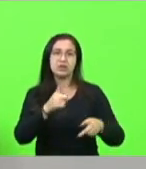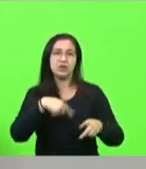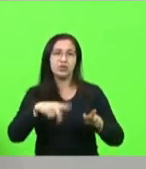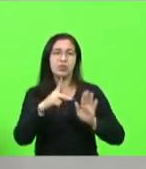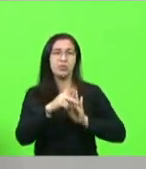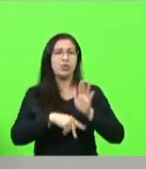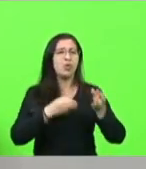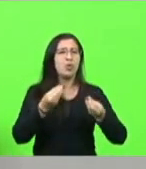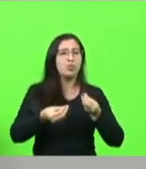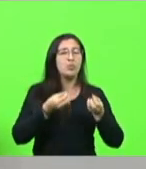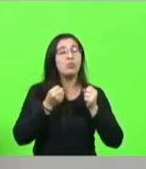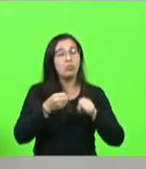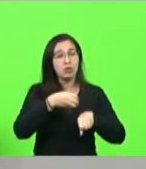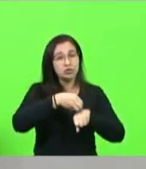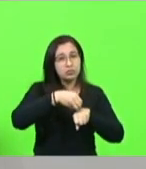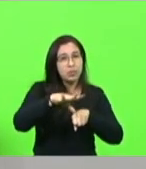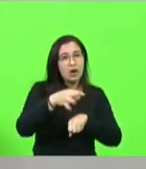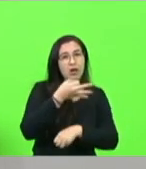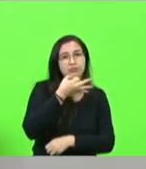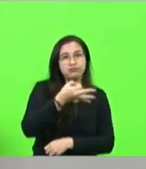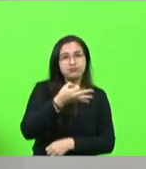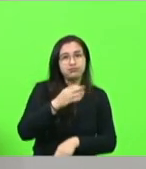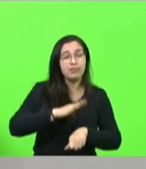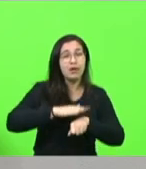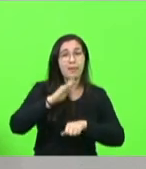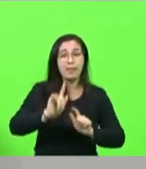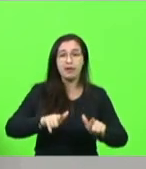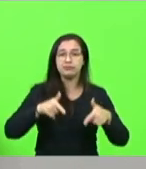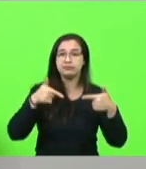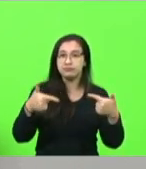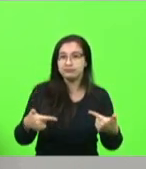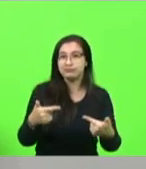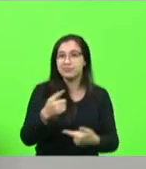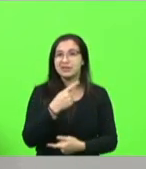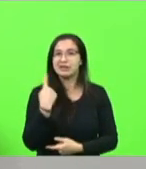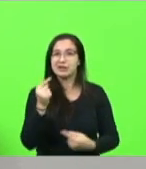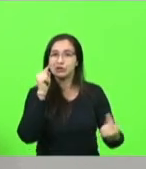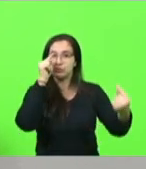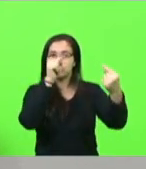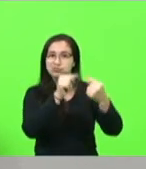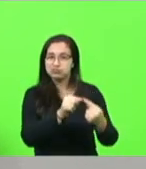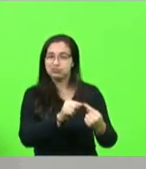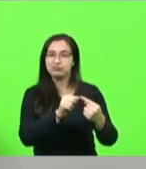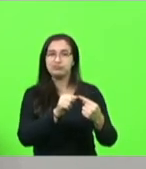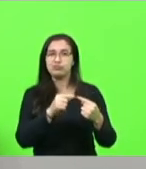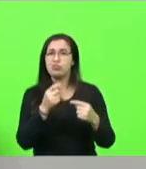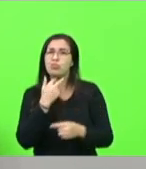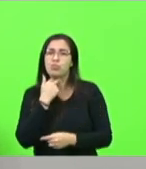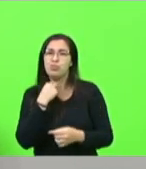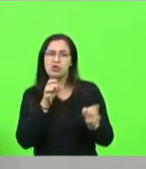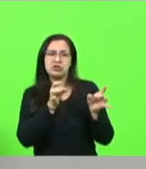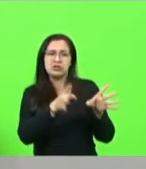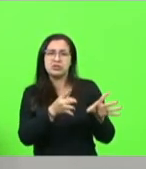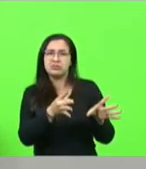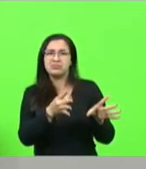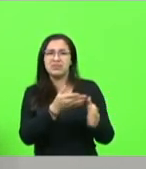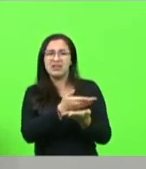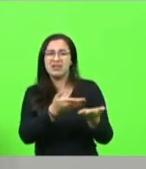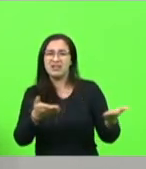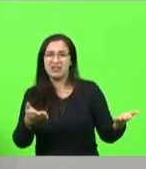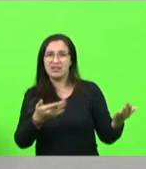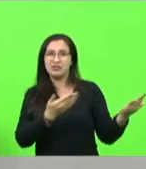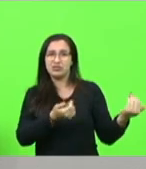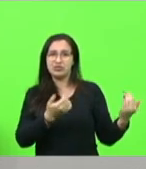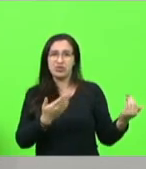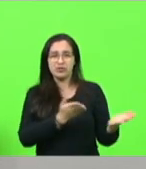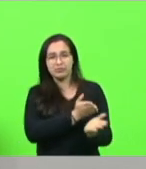sugerir mais ações que façam com que a nossa missão de não deixar jovem no descaminho seja